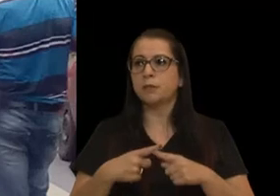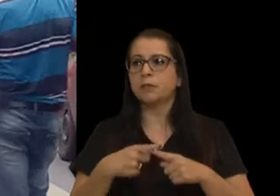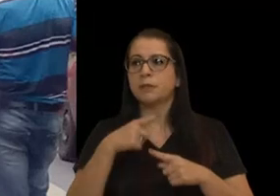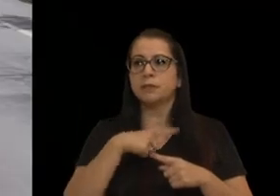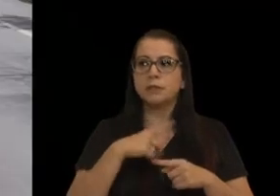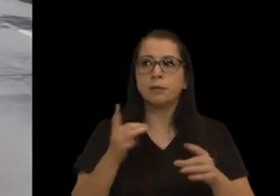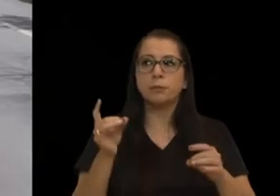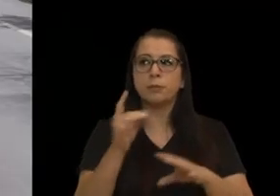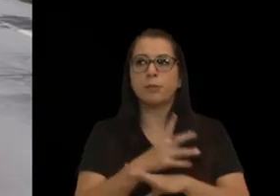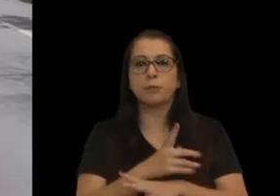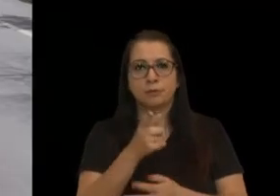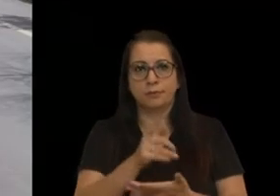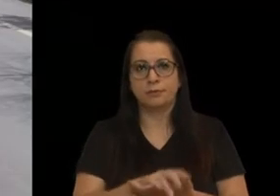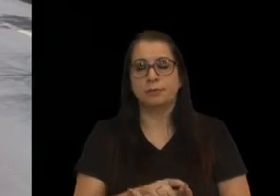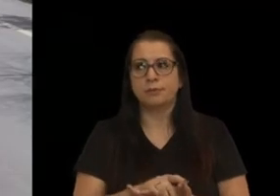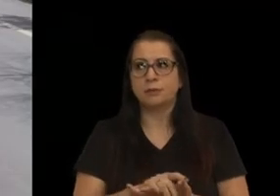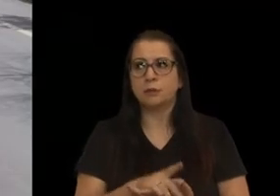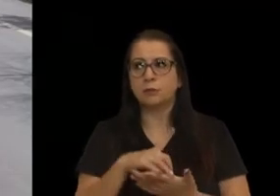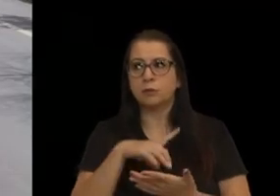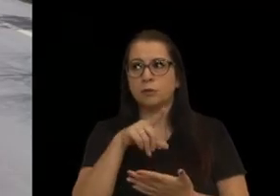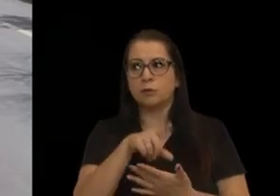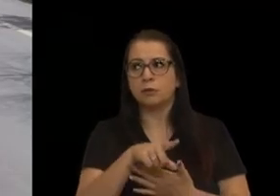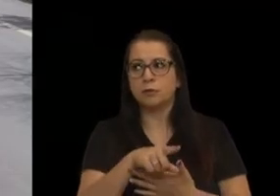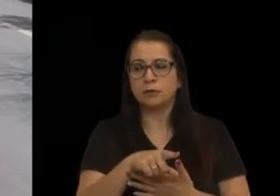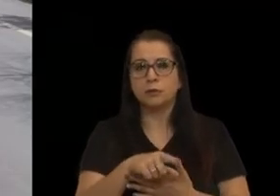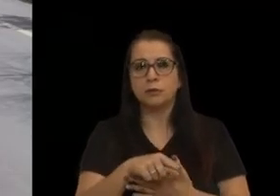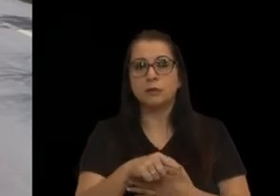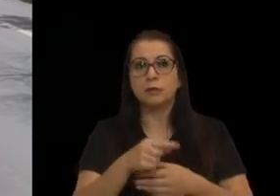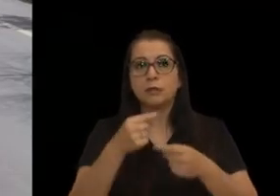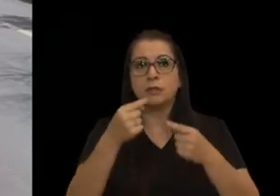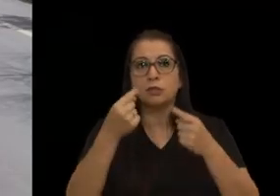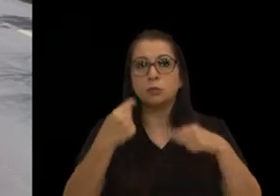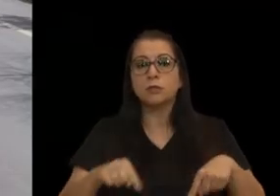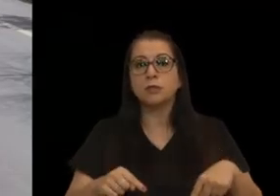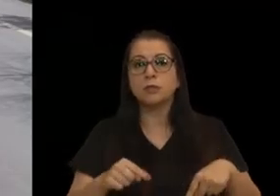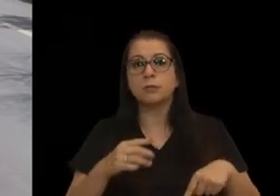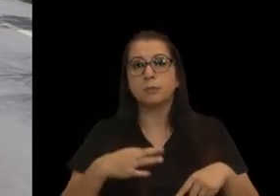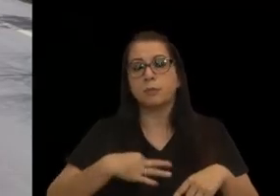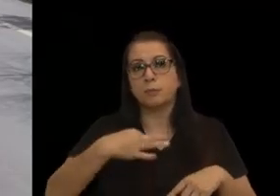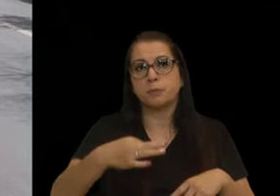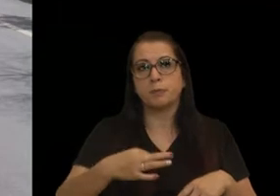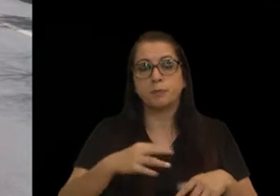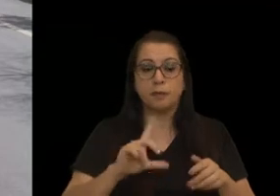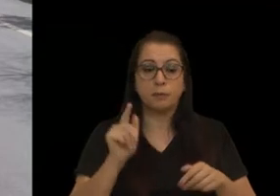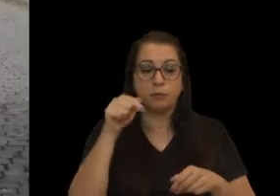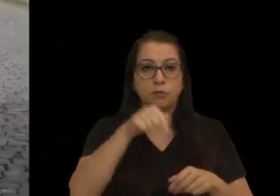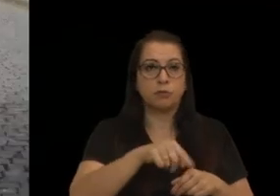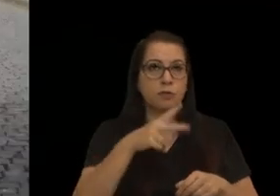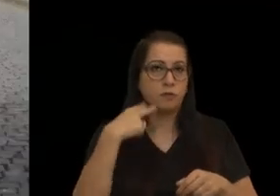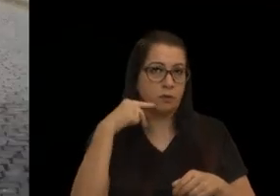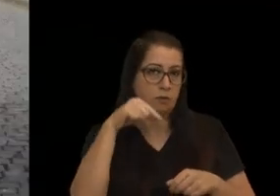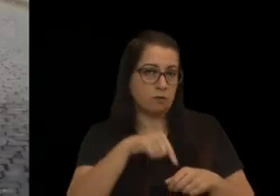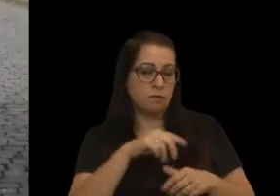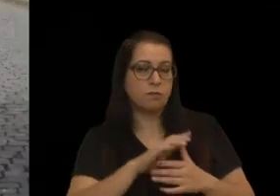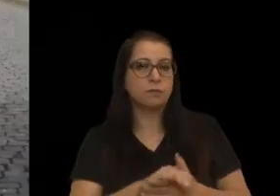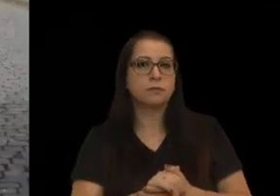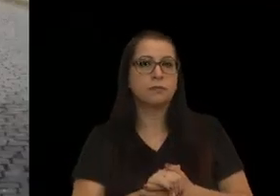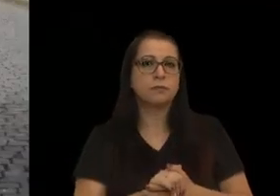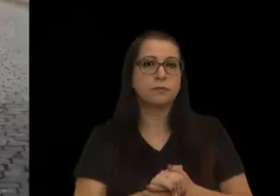tudo pronto aqui. Enquanto eu estava concorrendo na época, para depois chegar aqui nesta casa,